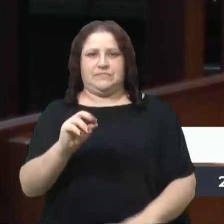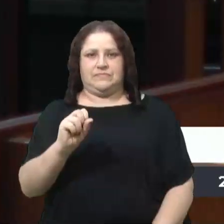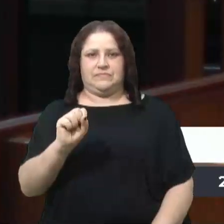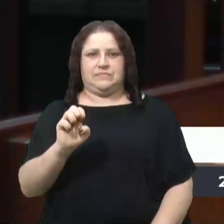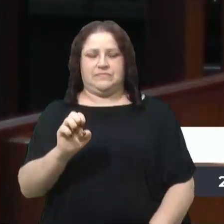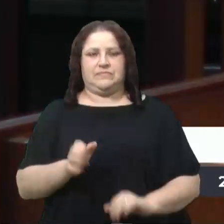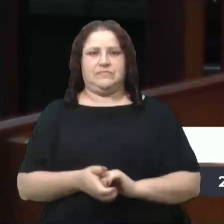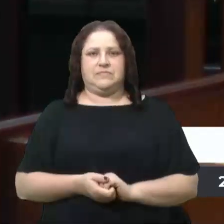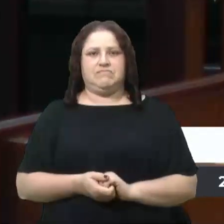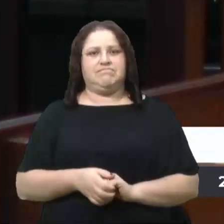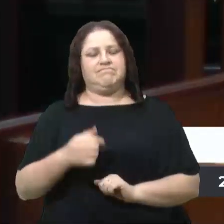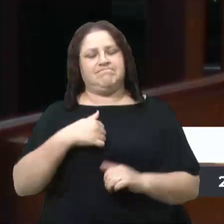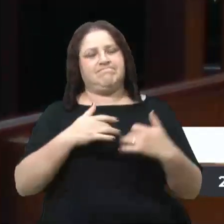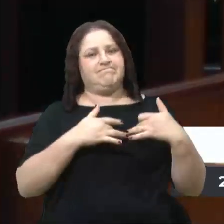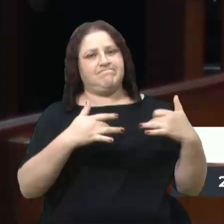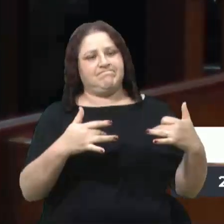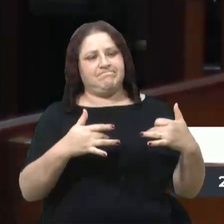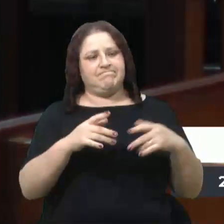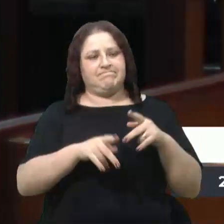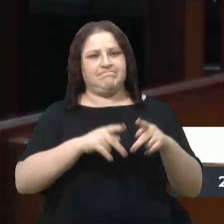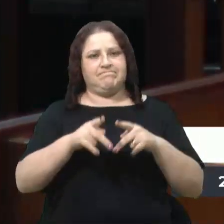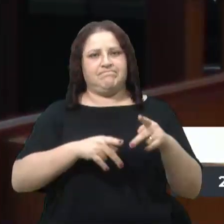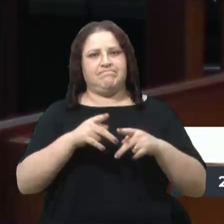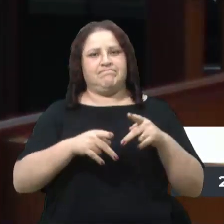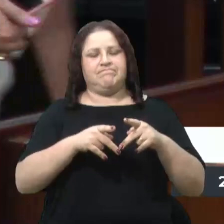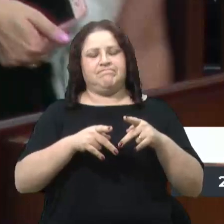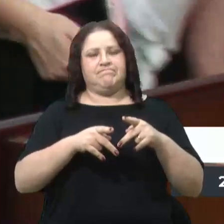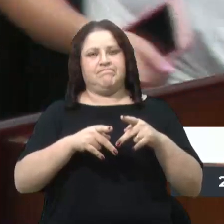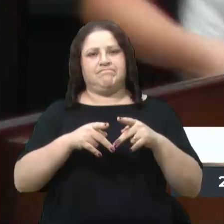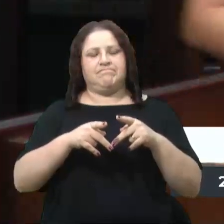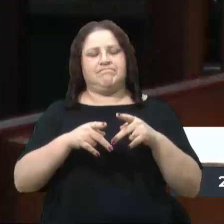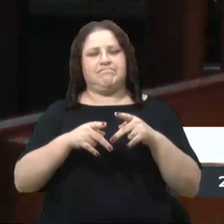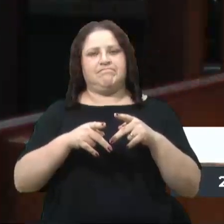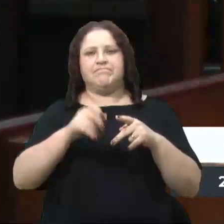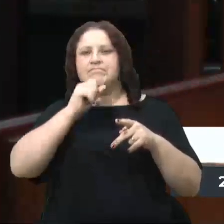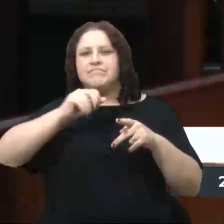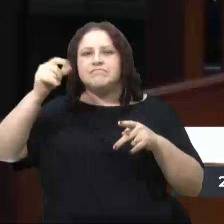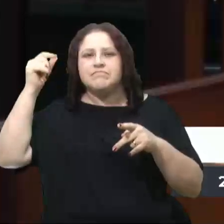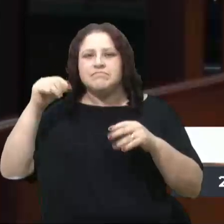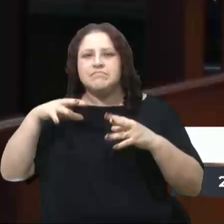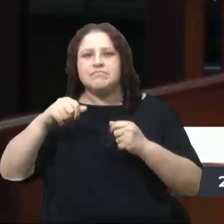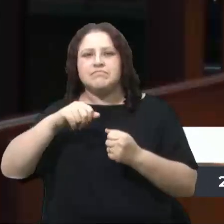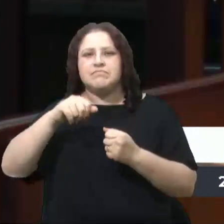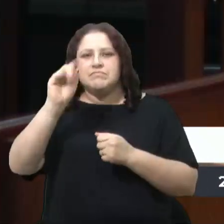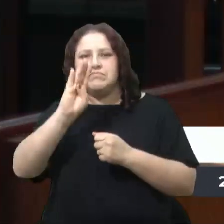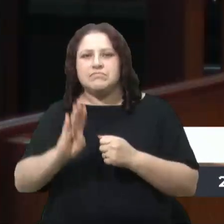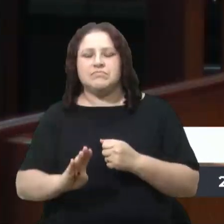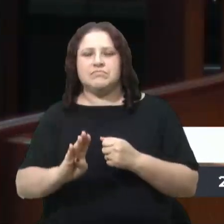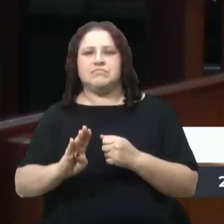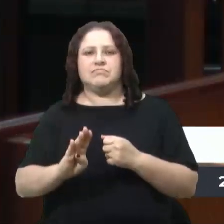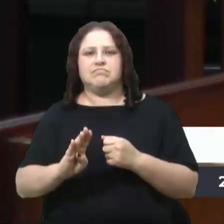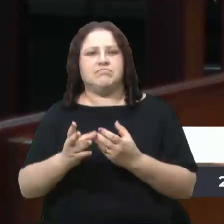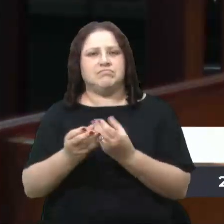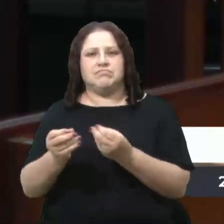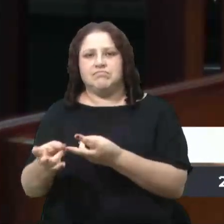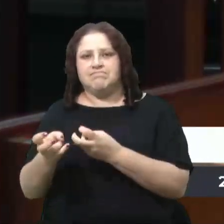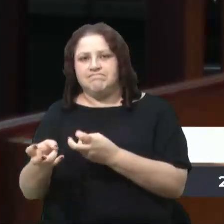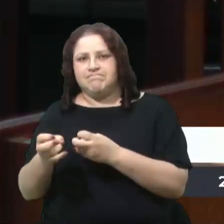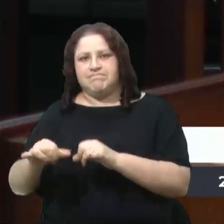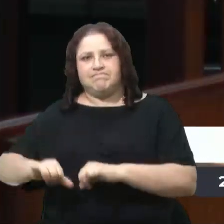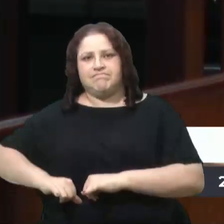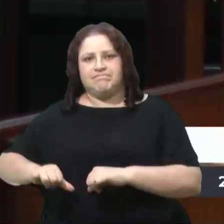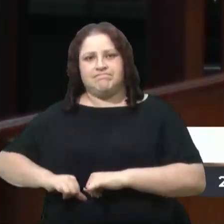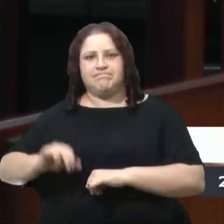originários de todo o país, tão explorados e sofridos na nossa história. Eu